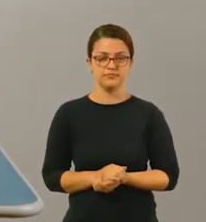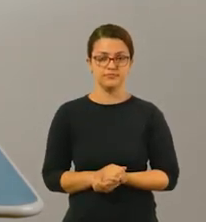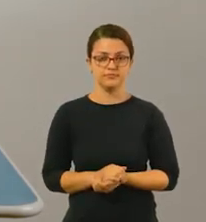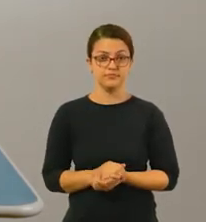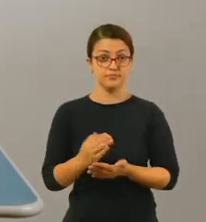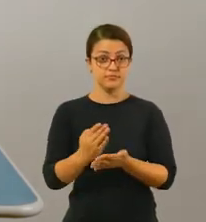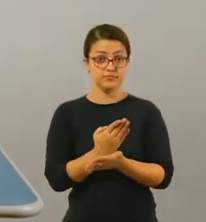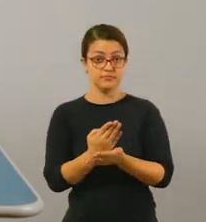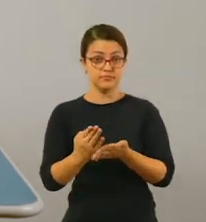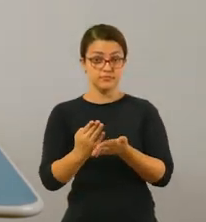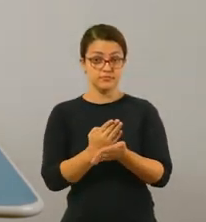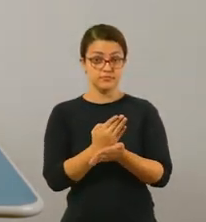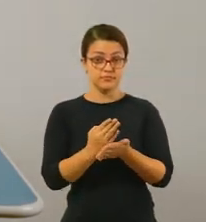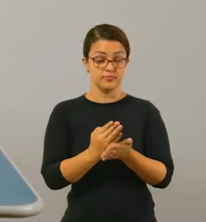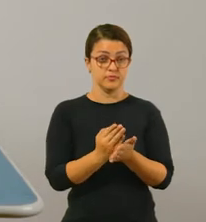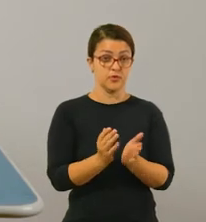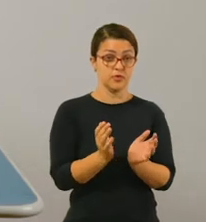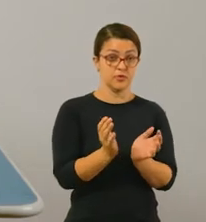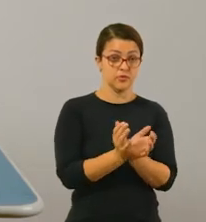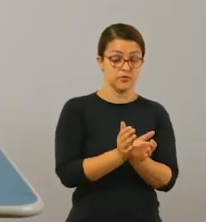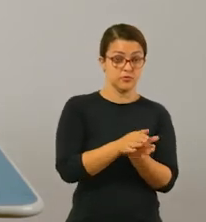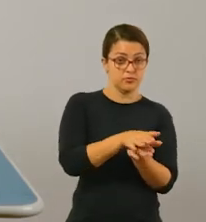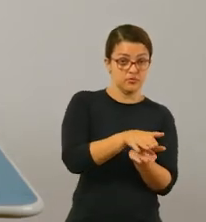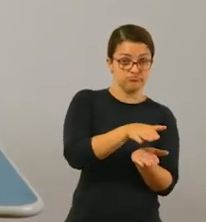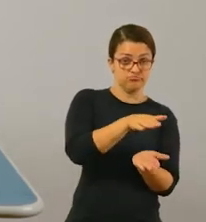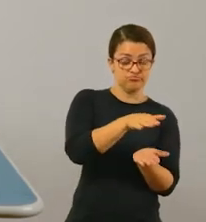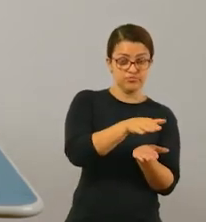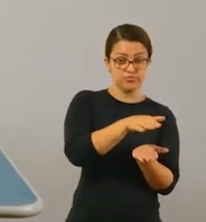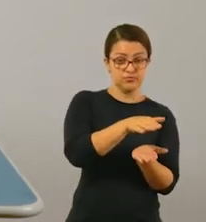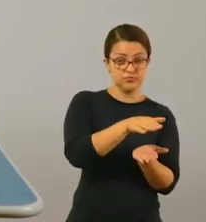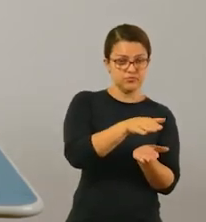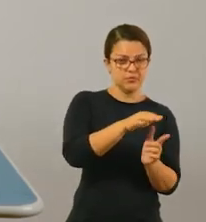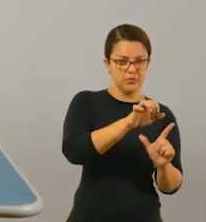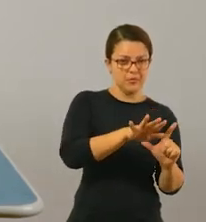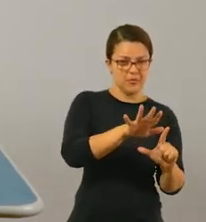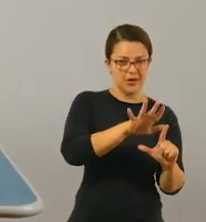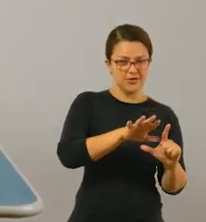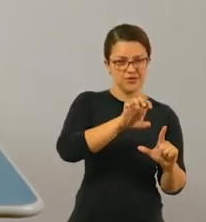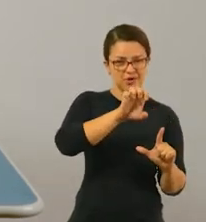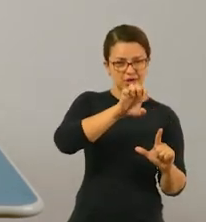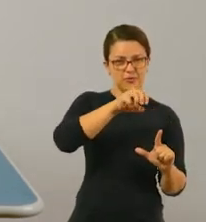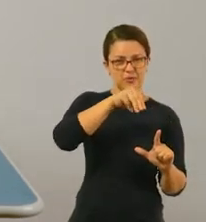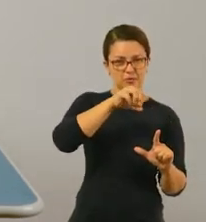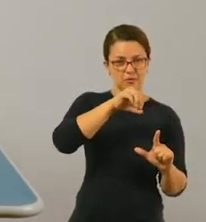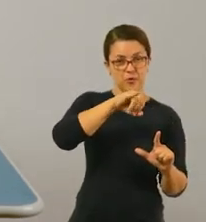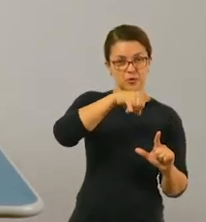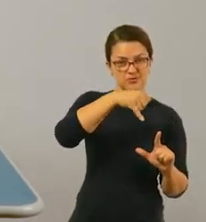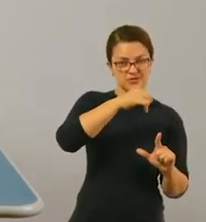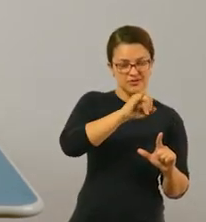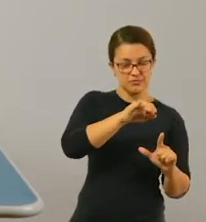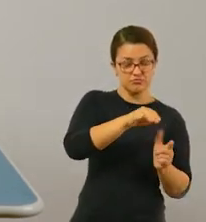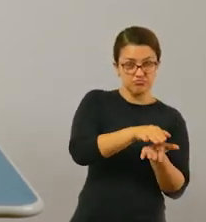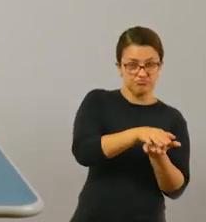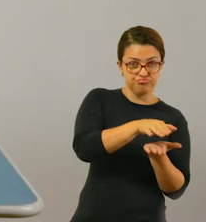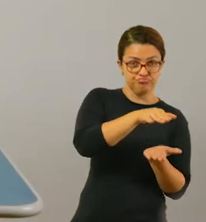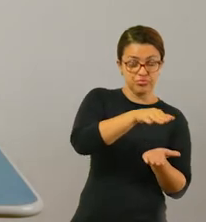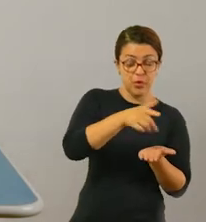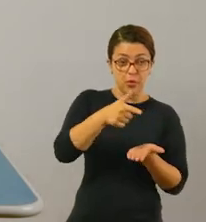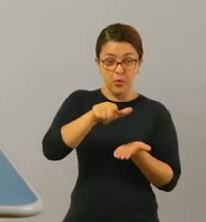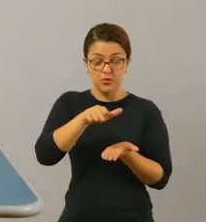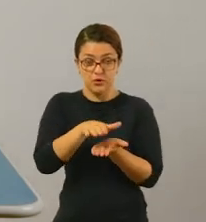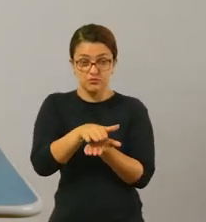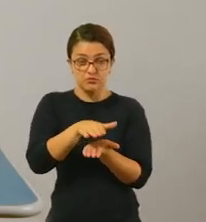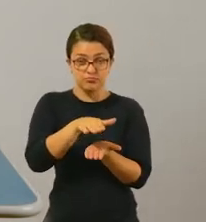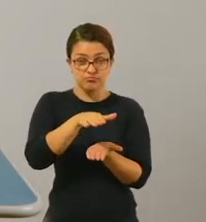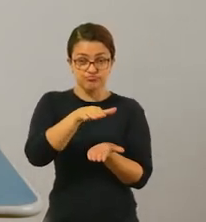Você vai separar em duas pilhas. Uma pilha com aquelas imagens que eu acabei de mostrar e a outra